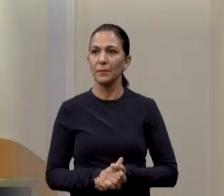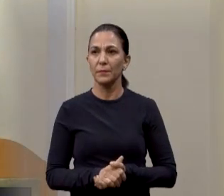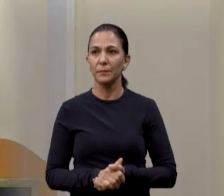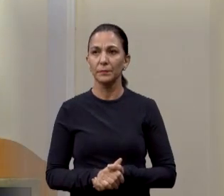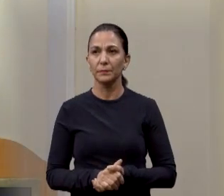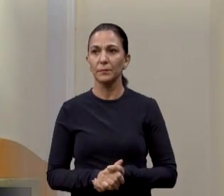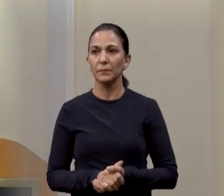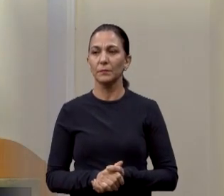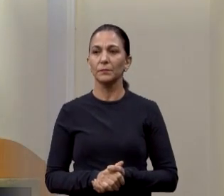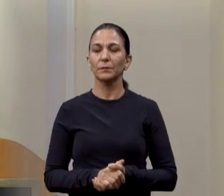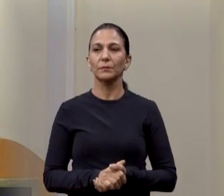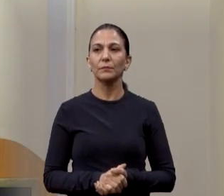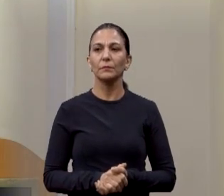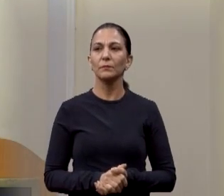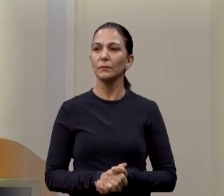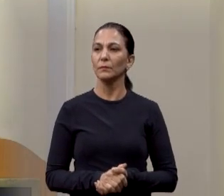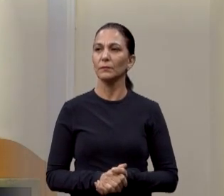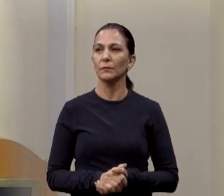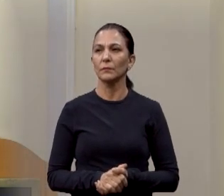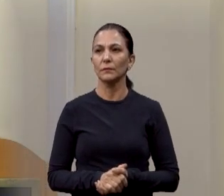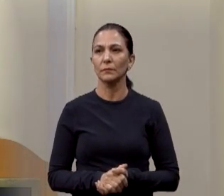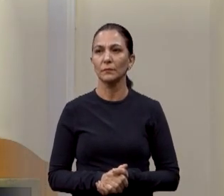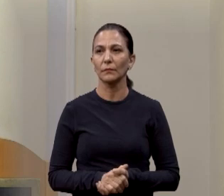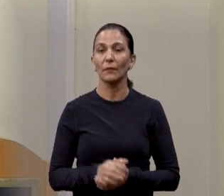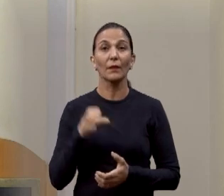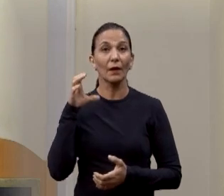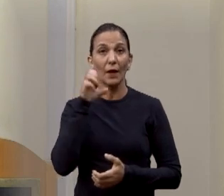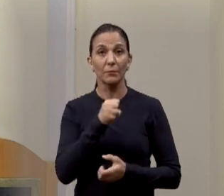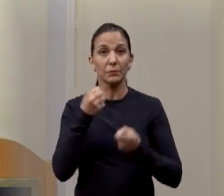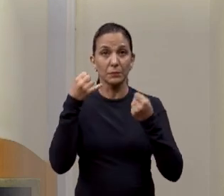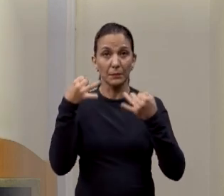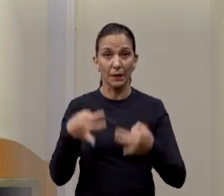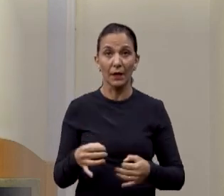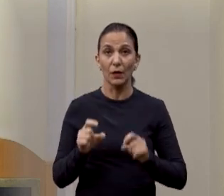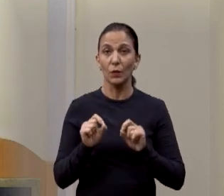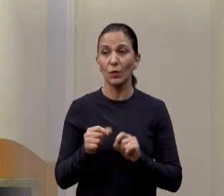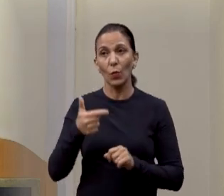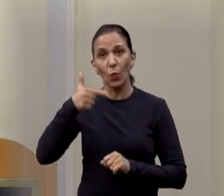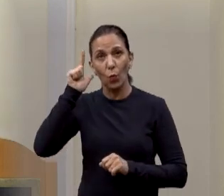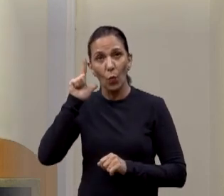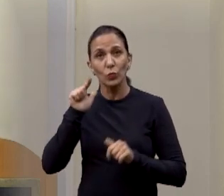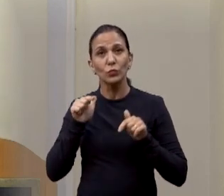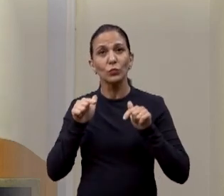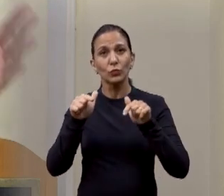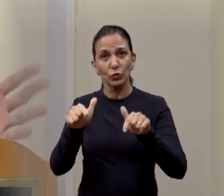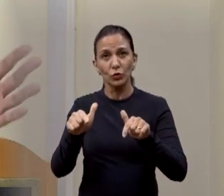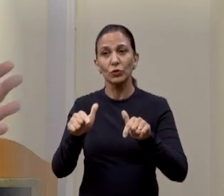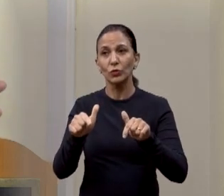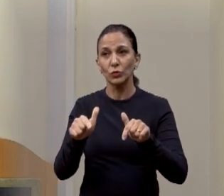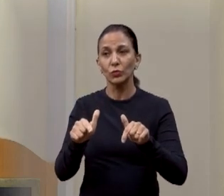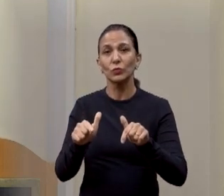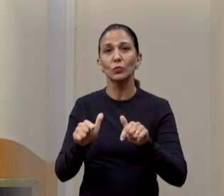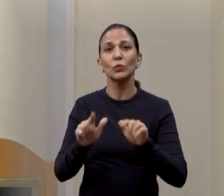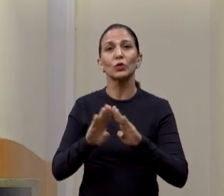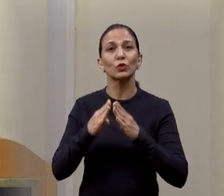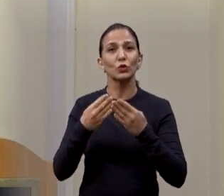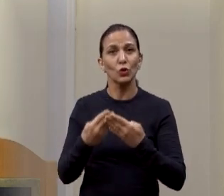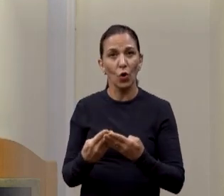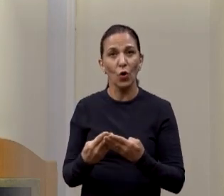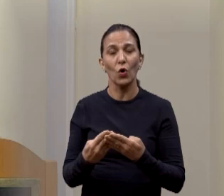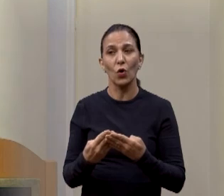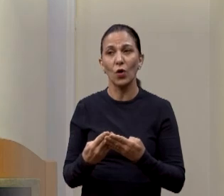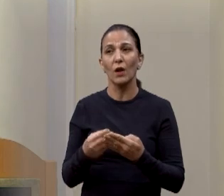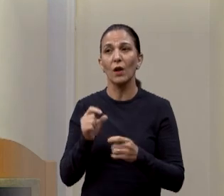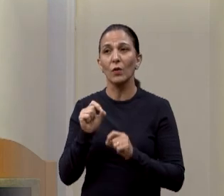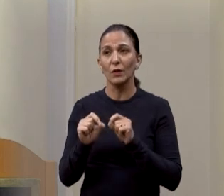tenho, por favor? 30 segundos. Só queria falar rapidamente, ontem nós demos o título de honromérito ao externato Santa Terezinha, e muitos pais nos